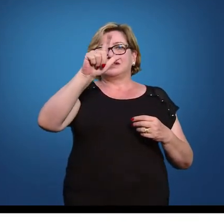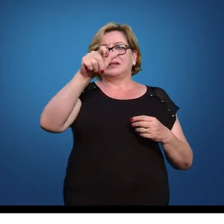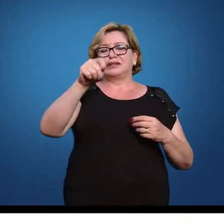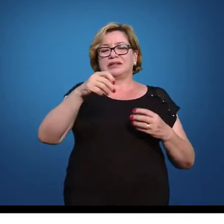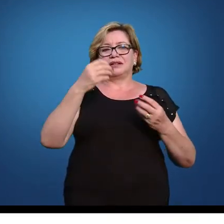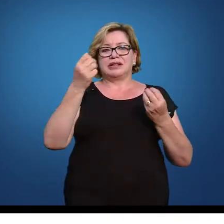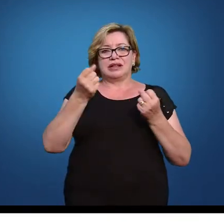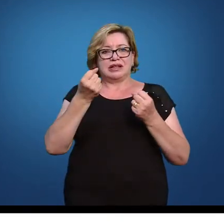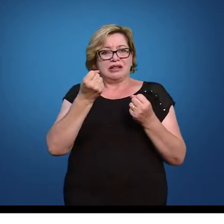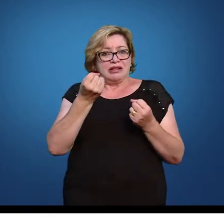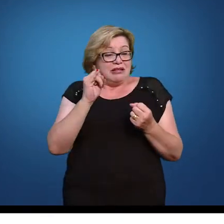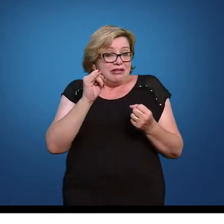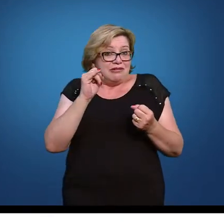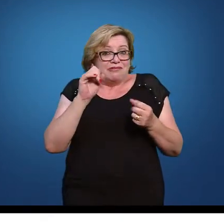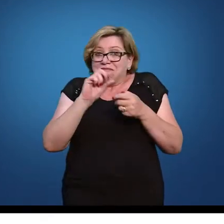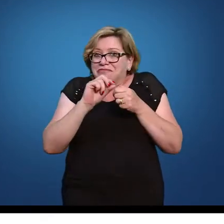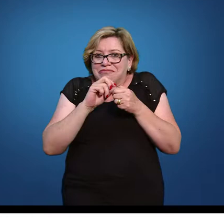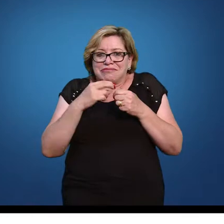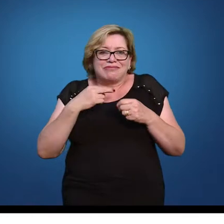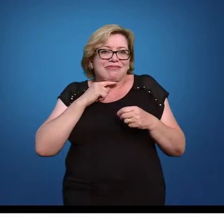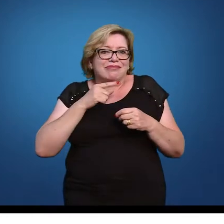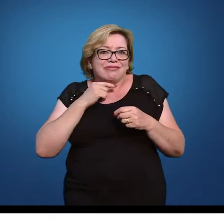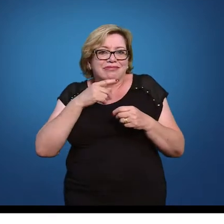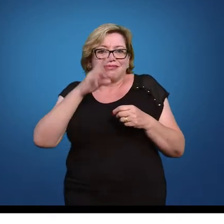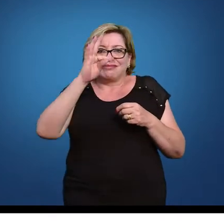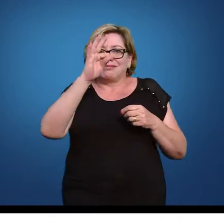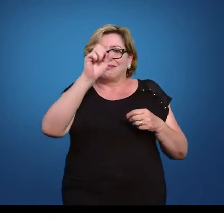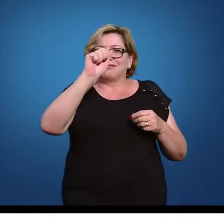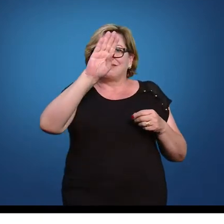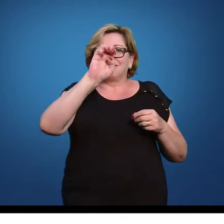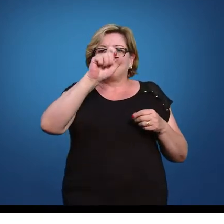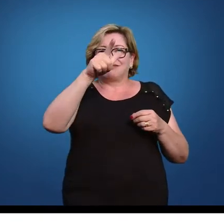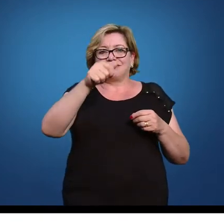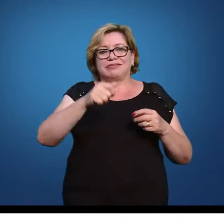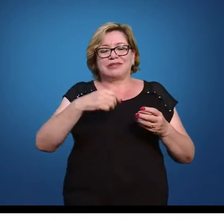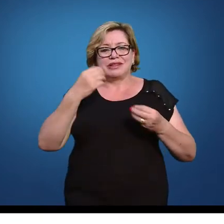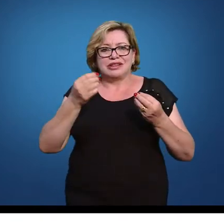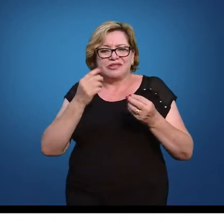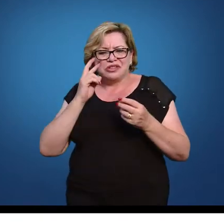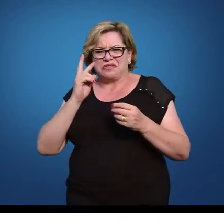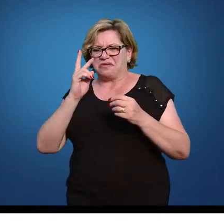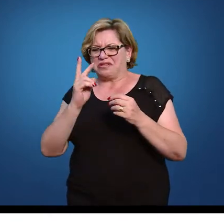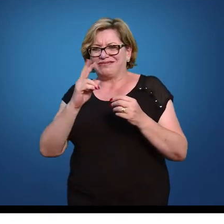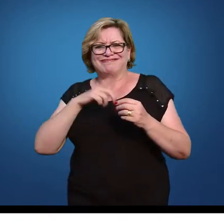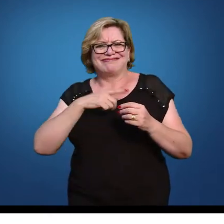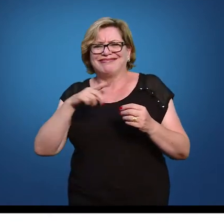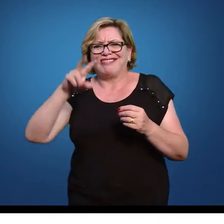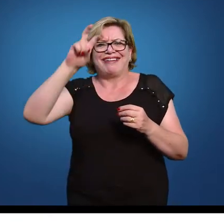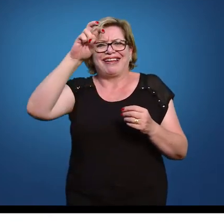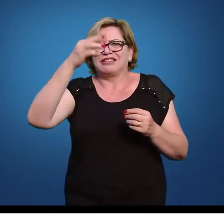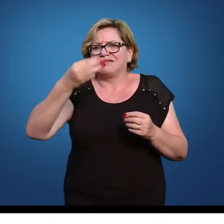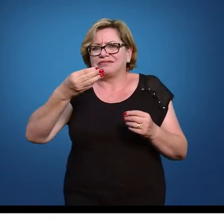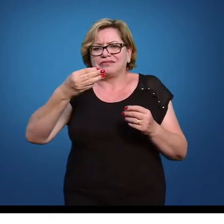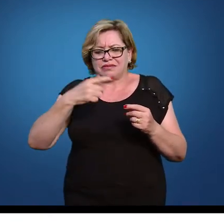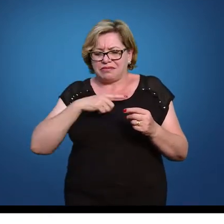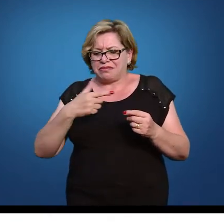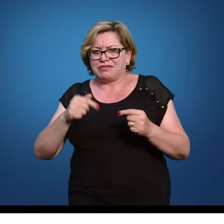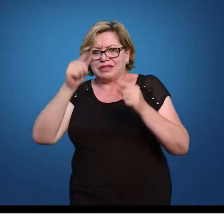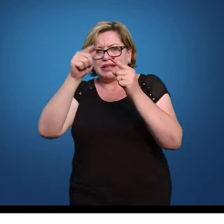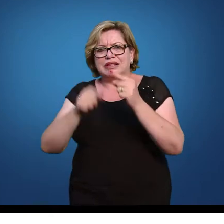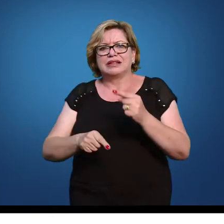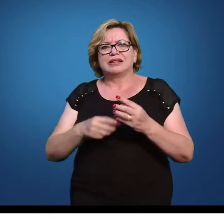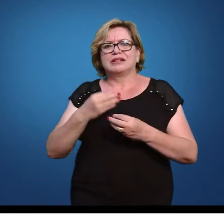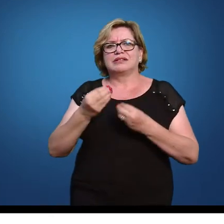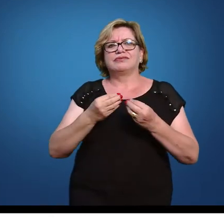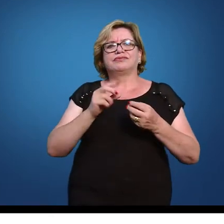eu não faça essa padronização. até porque se você olhar na tua tabela você não vai encaixar um valor de Z53 lá, nem existe esse